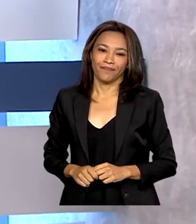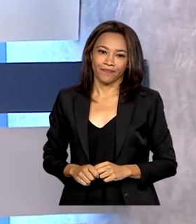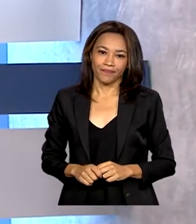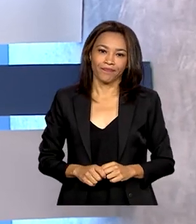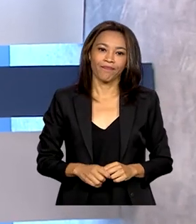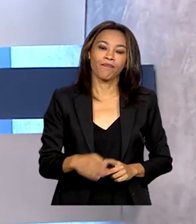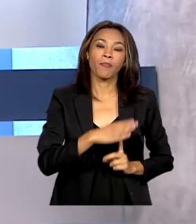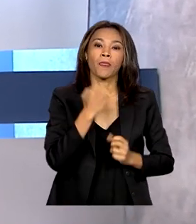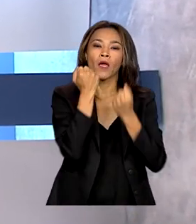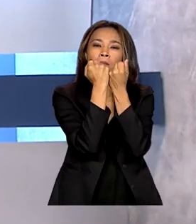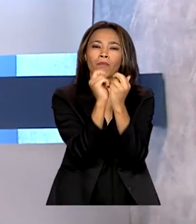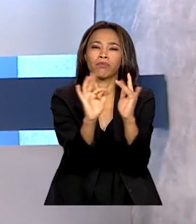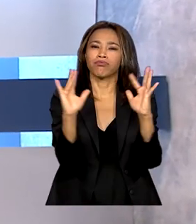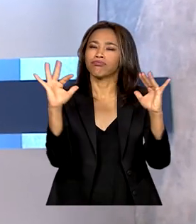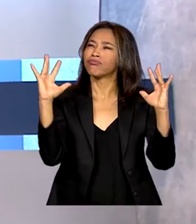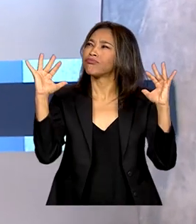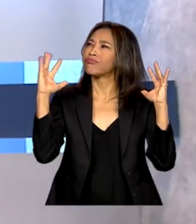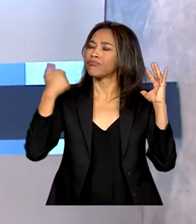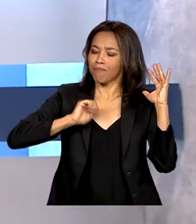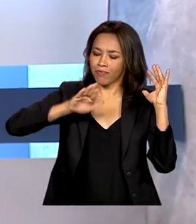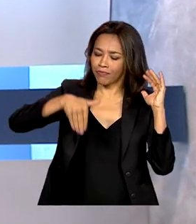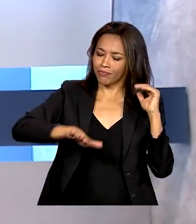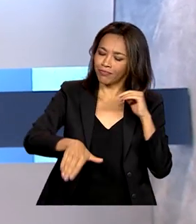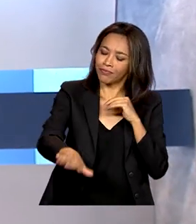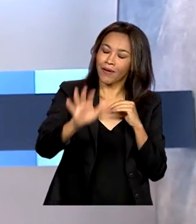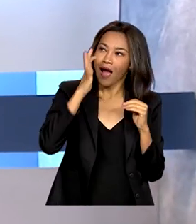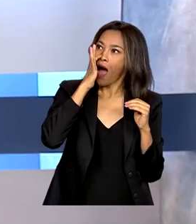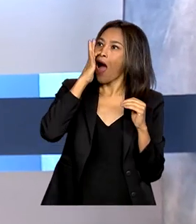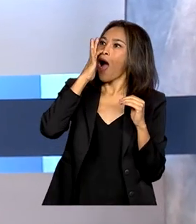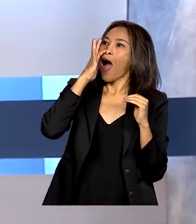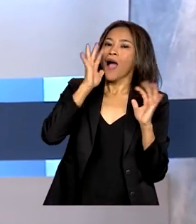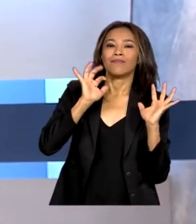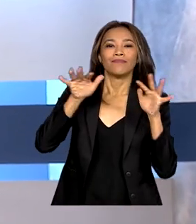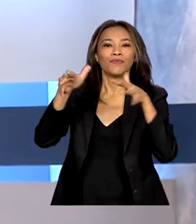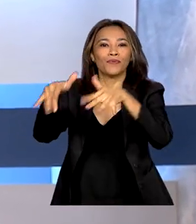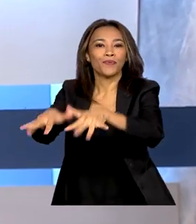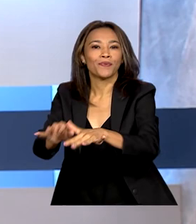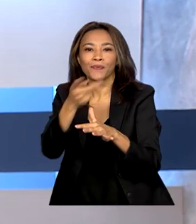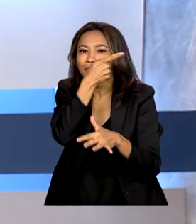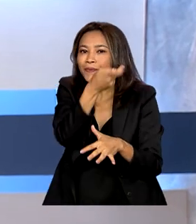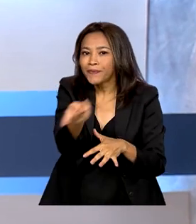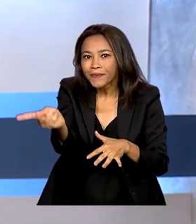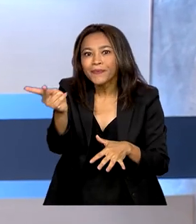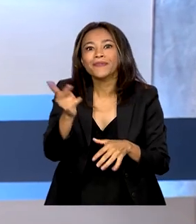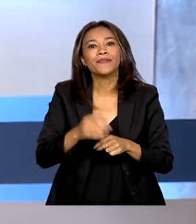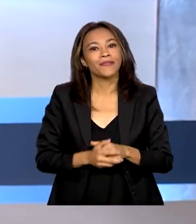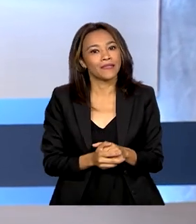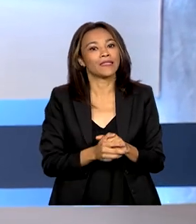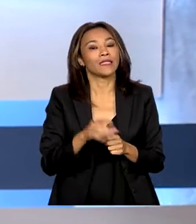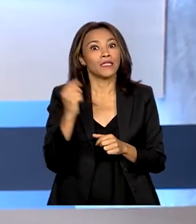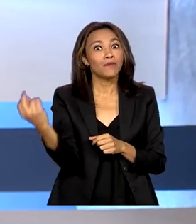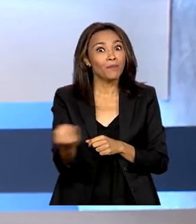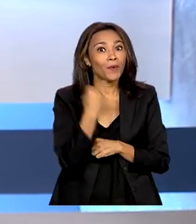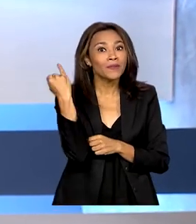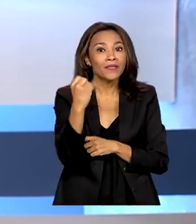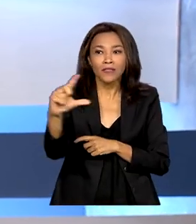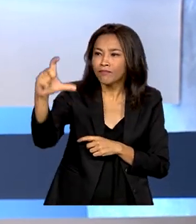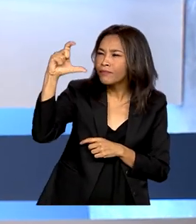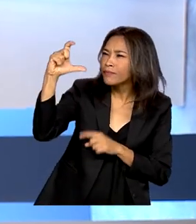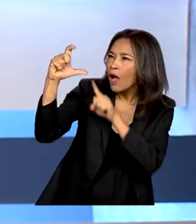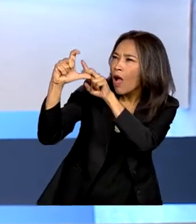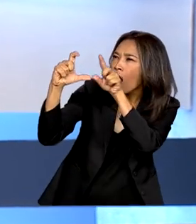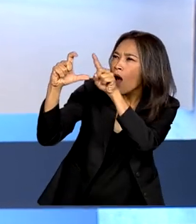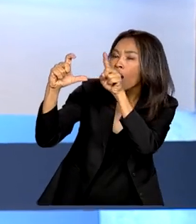Os parques nacionais cada vez mais atraem visitantes. A iniciativa de sinalizar trilhas em diferentes